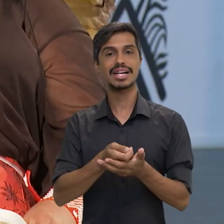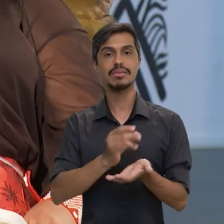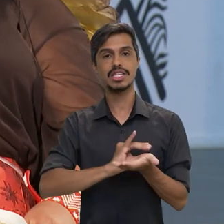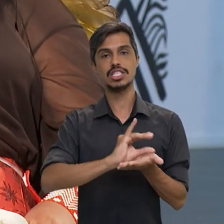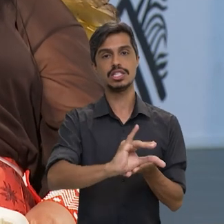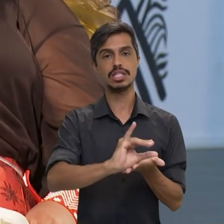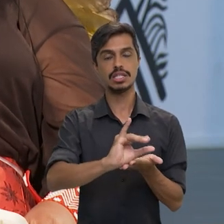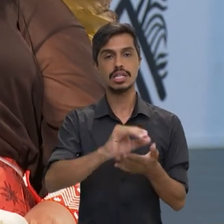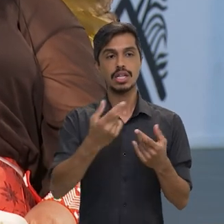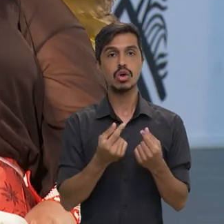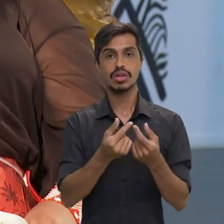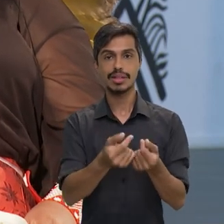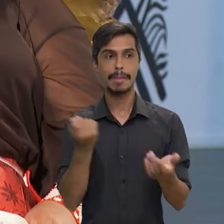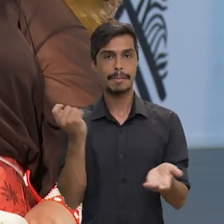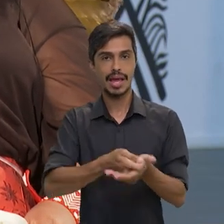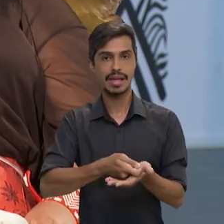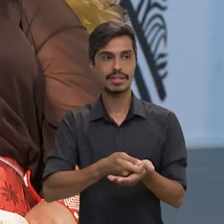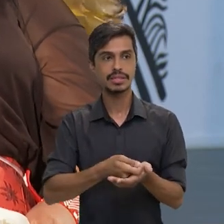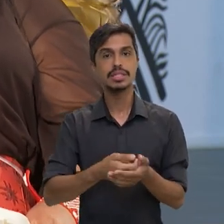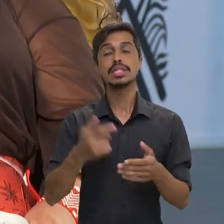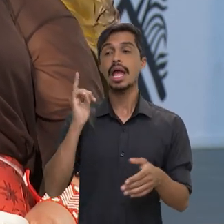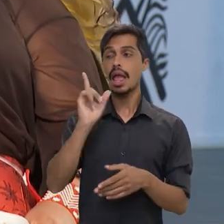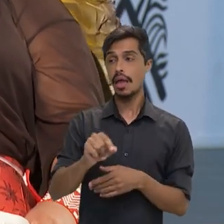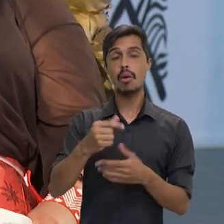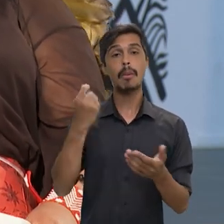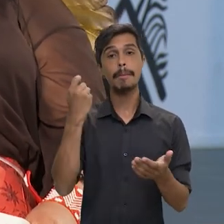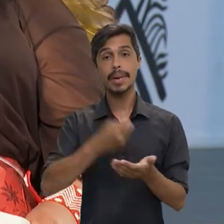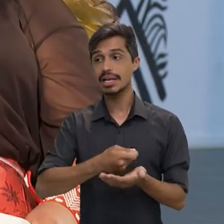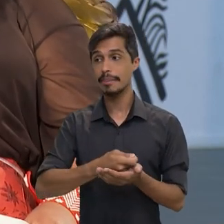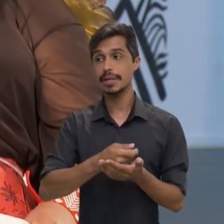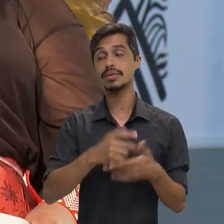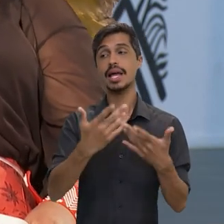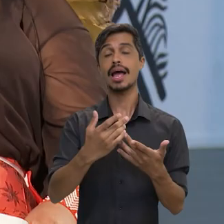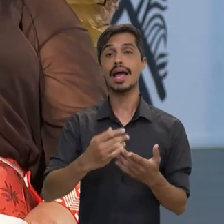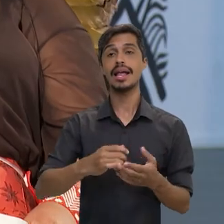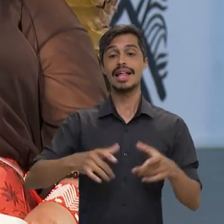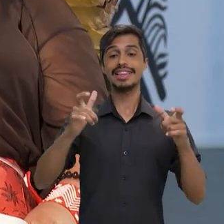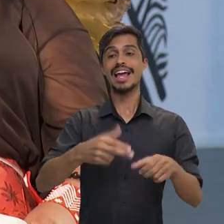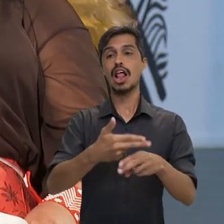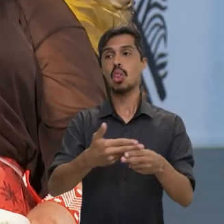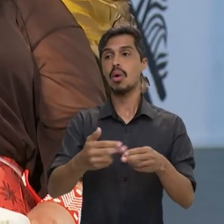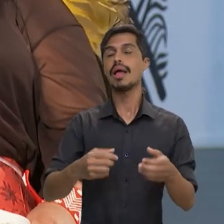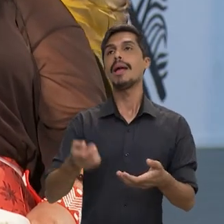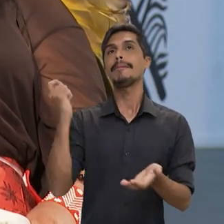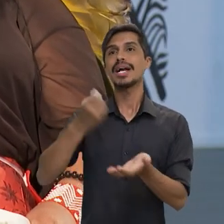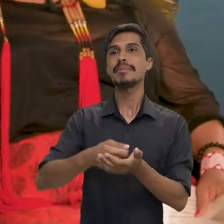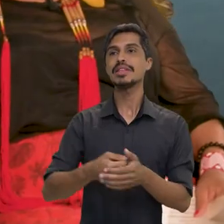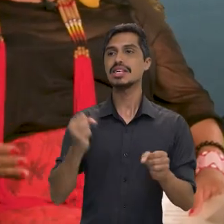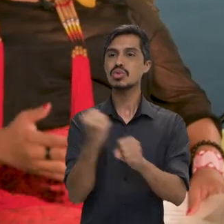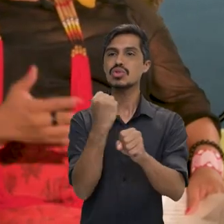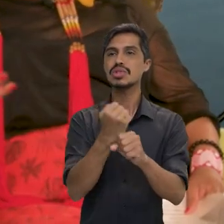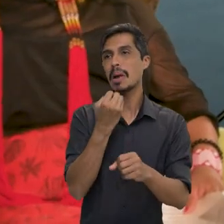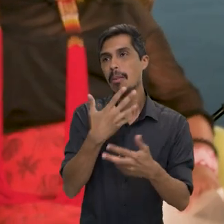indenizações. A indenização, que é o pagamento, né? Da terra nua, o pagamento das mefeitorias, né?